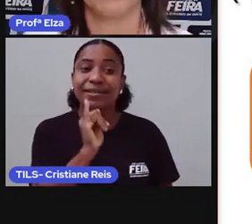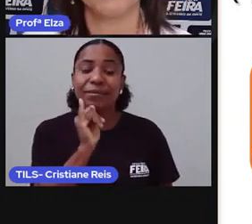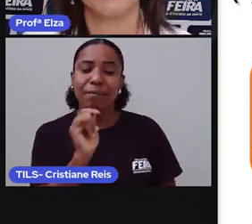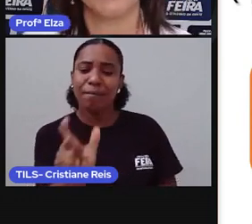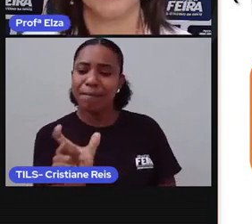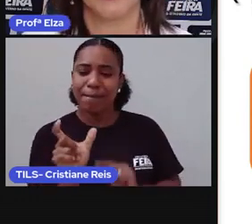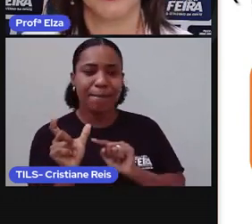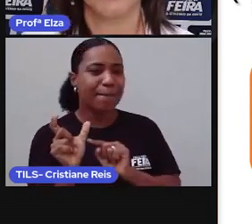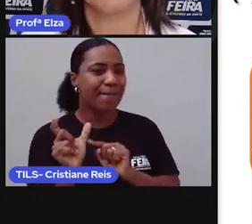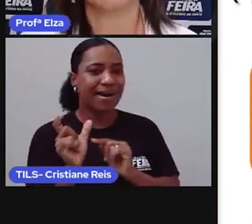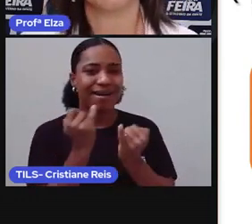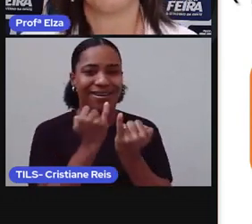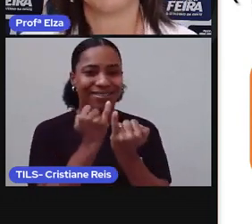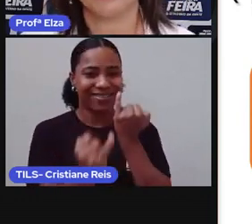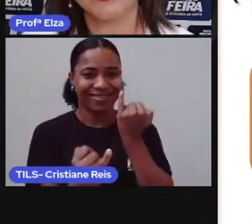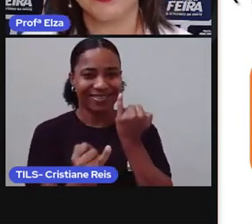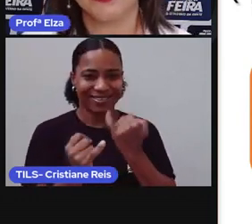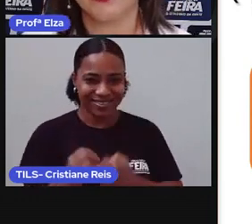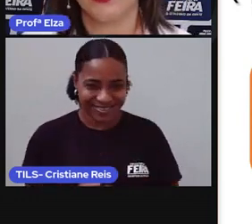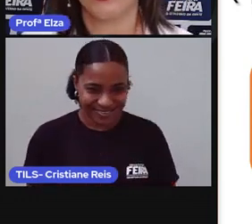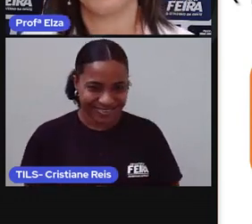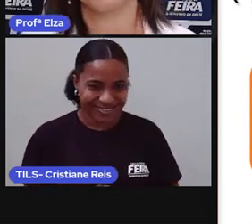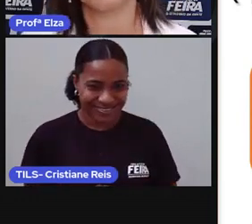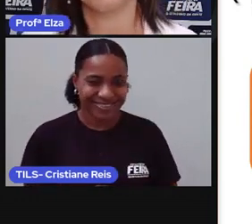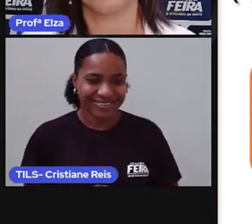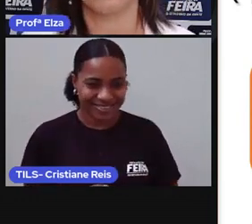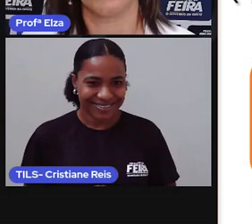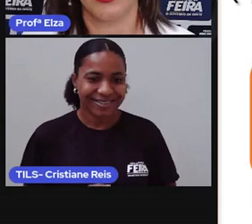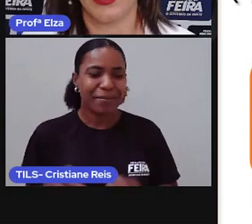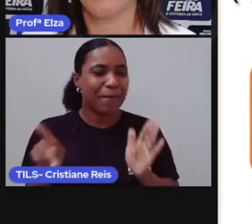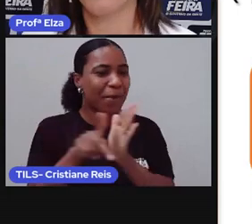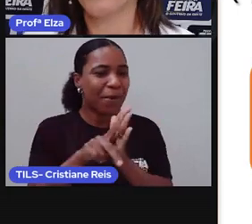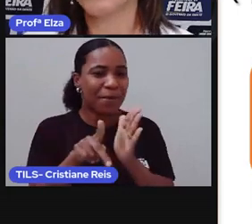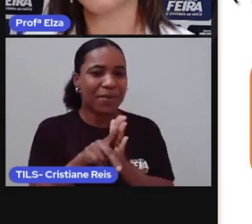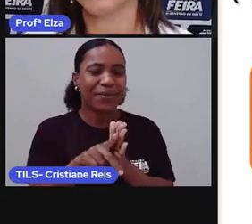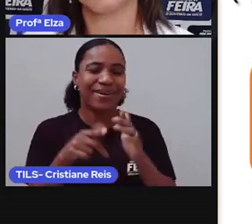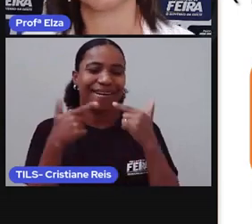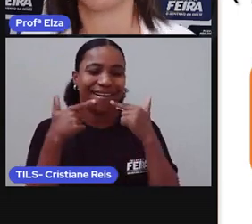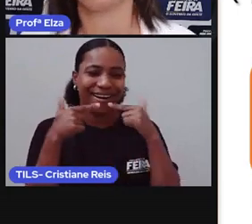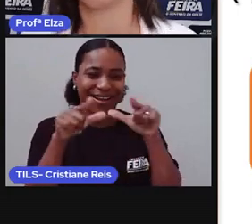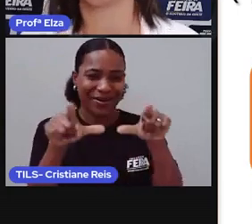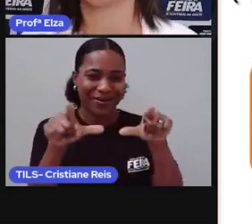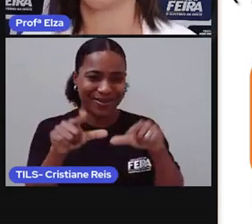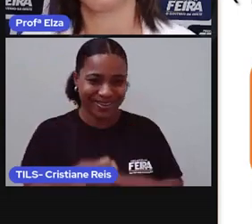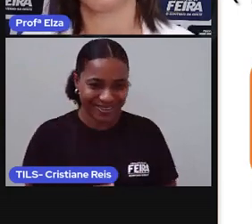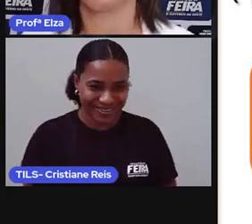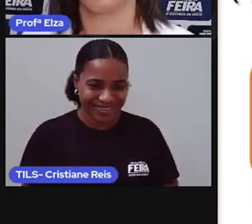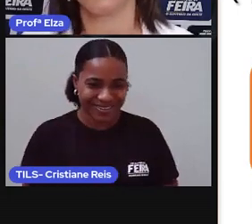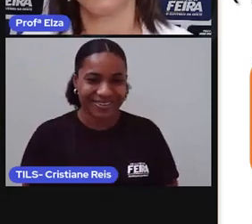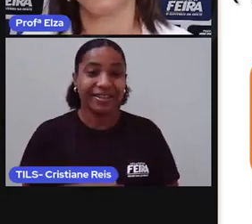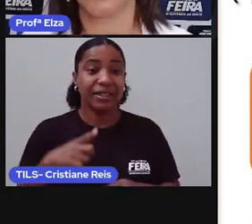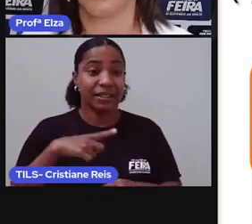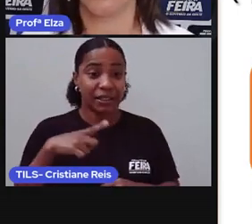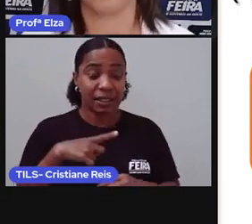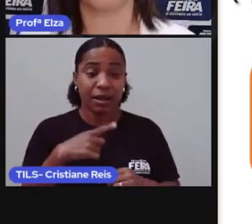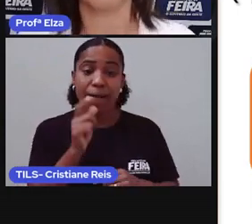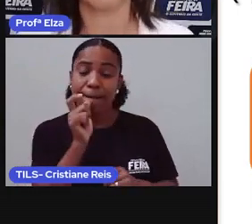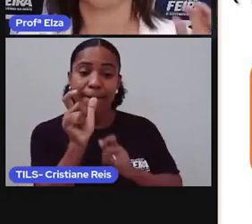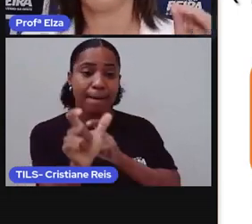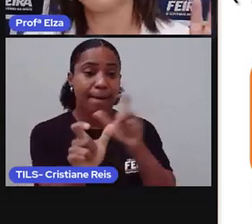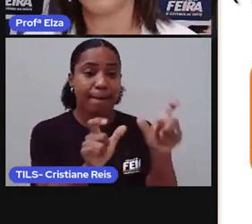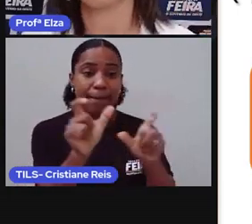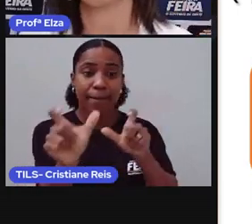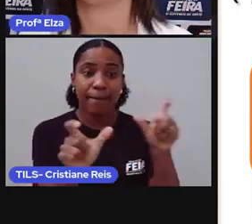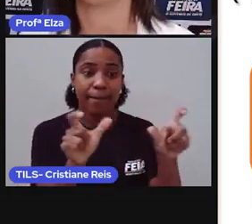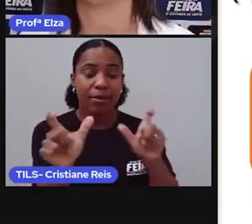palavrinhas que se parecem com a nossa língua. Há muitas dessas palavras nos textos em inglês. Quando